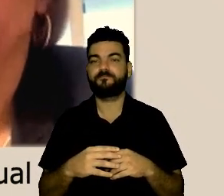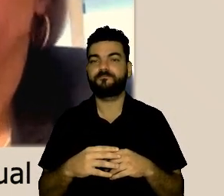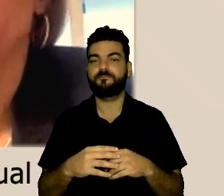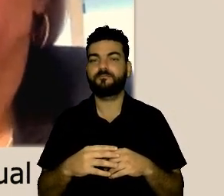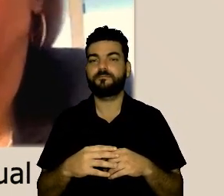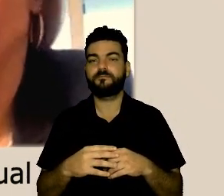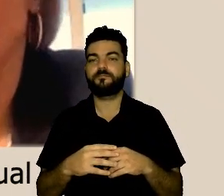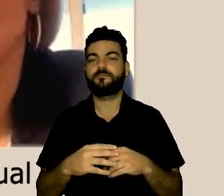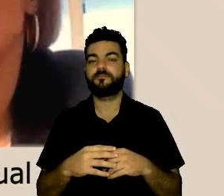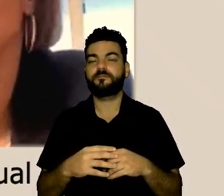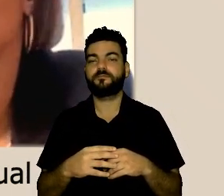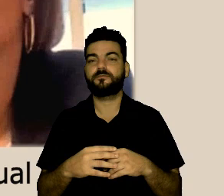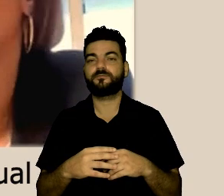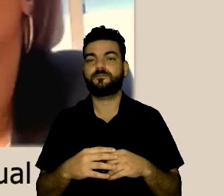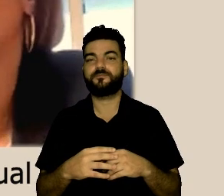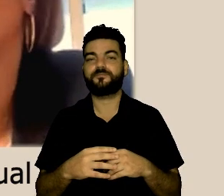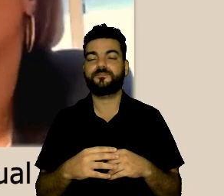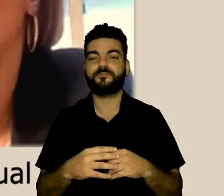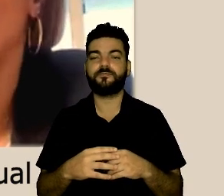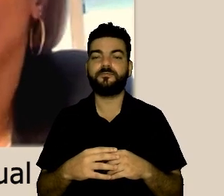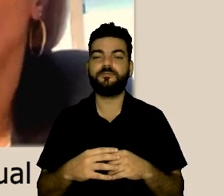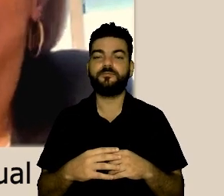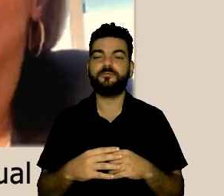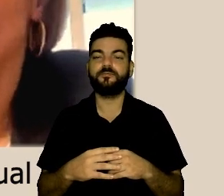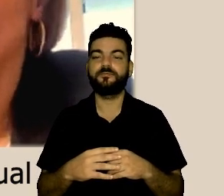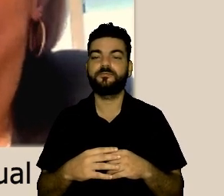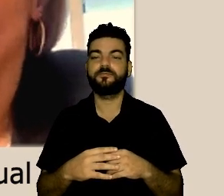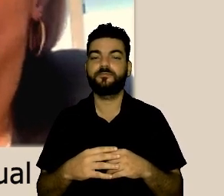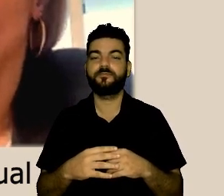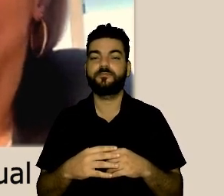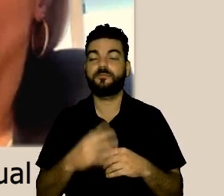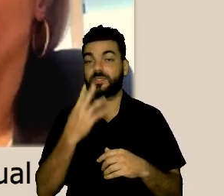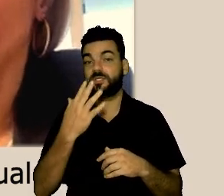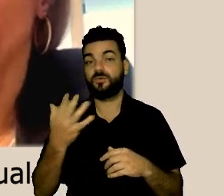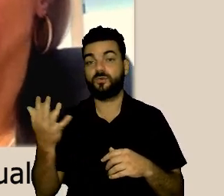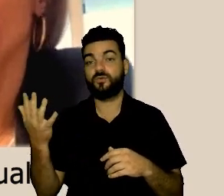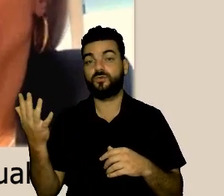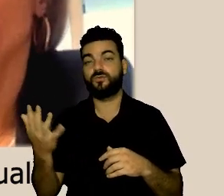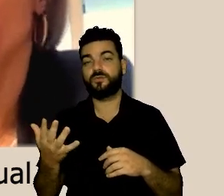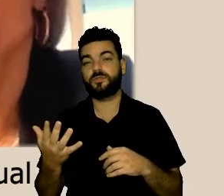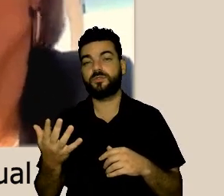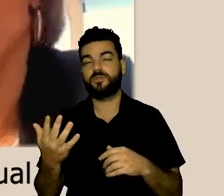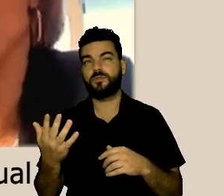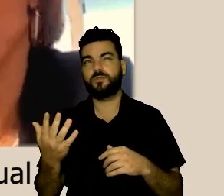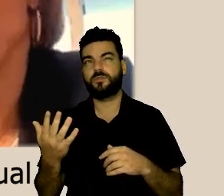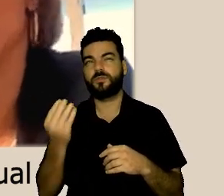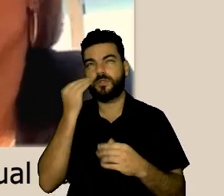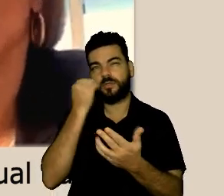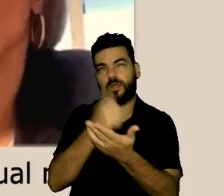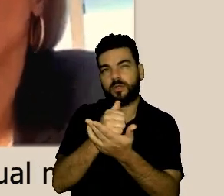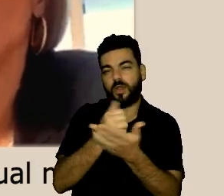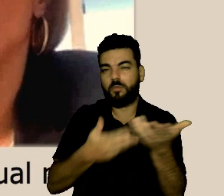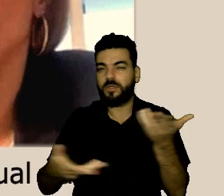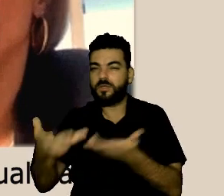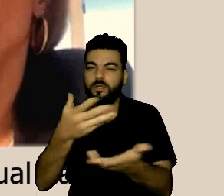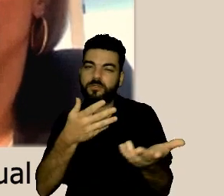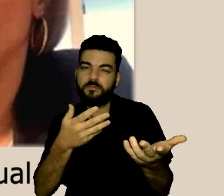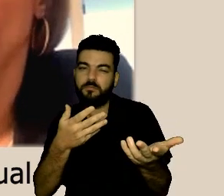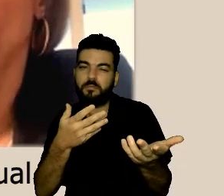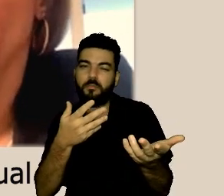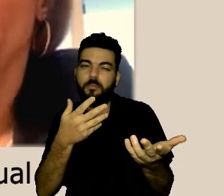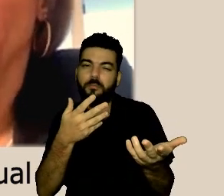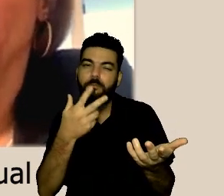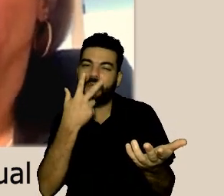talvez a a solução mediada seja uma forma de reparação,